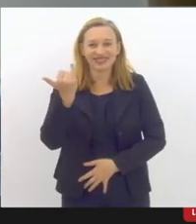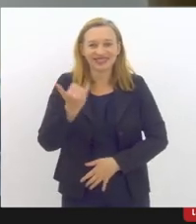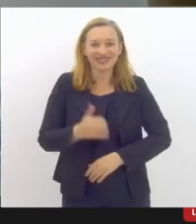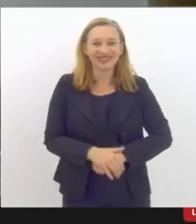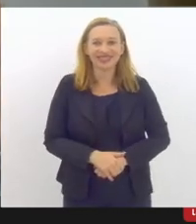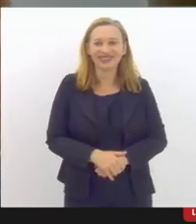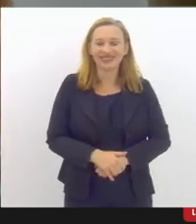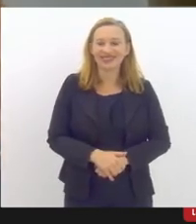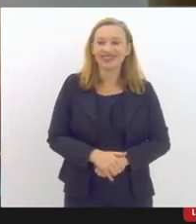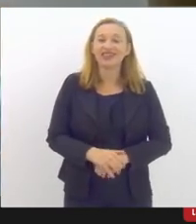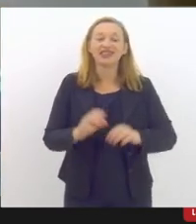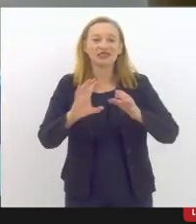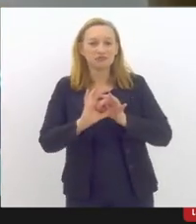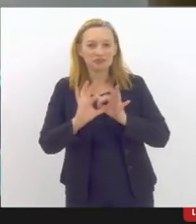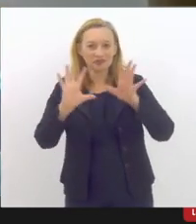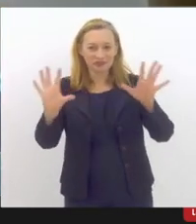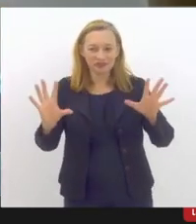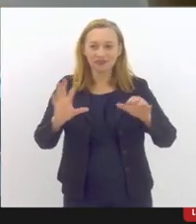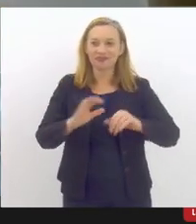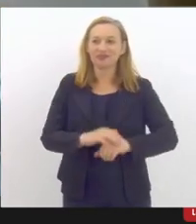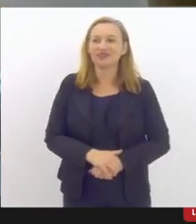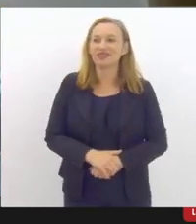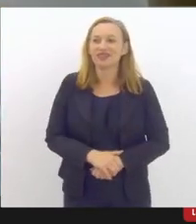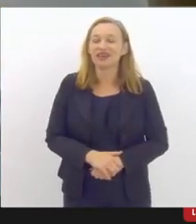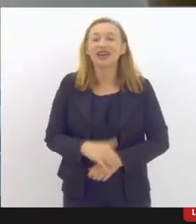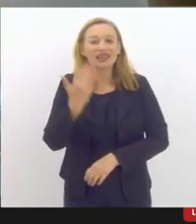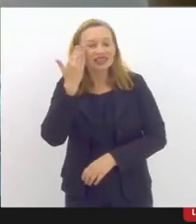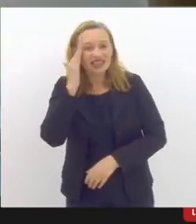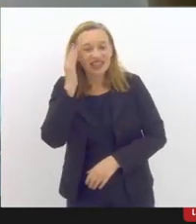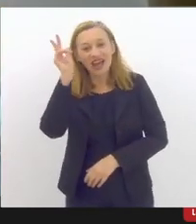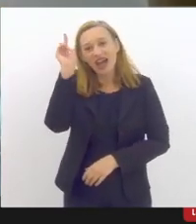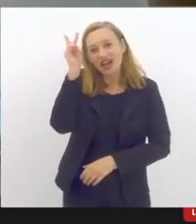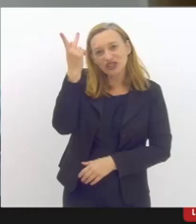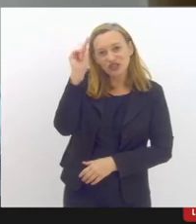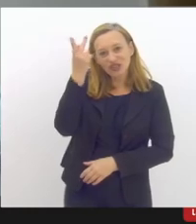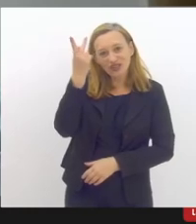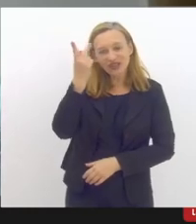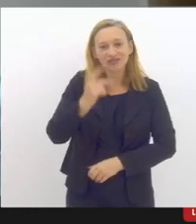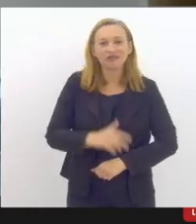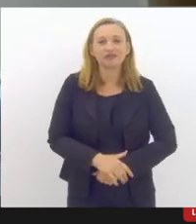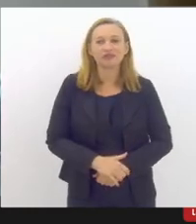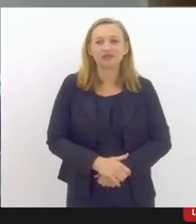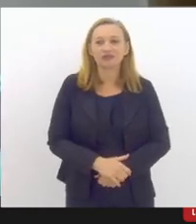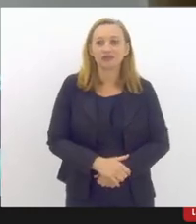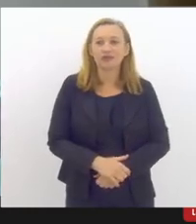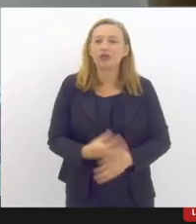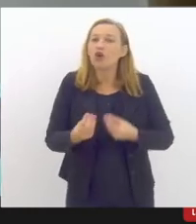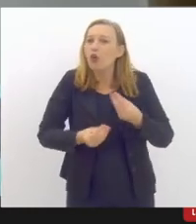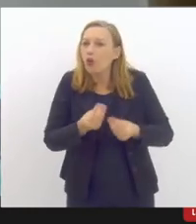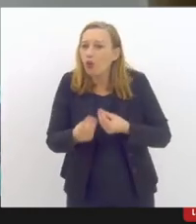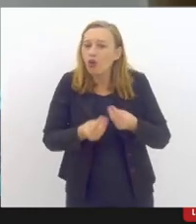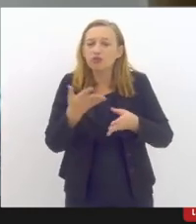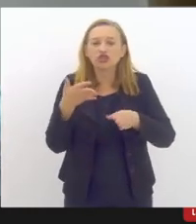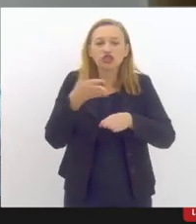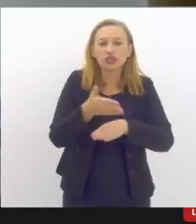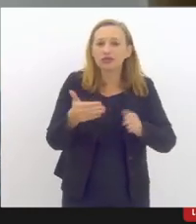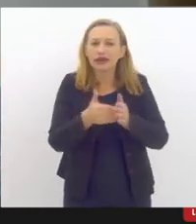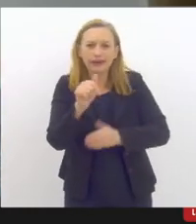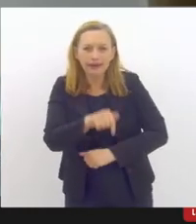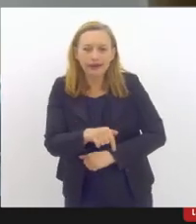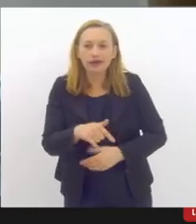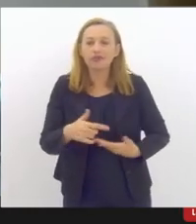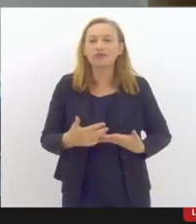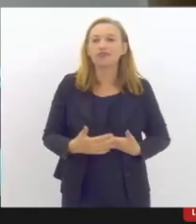concepção da democracia, entender a história de como nós chegamos até aqui, né?